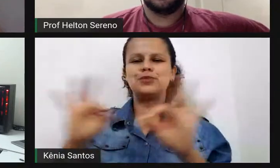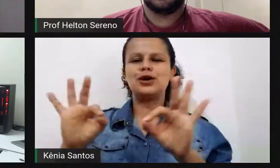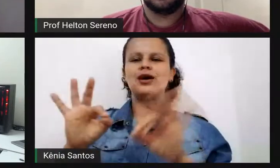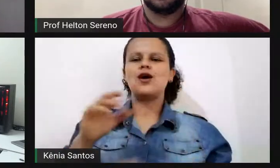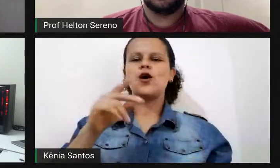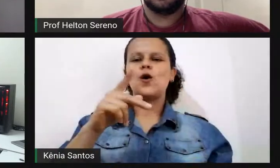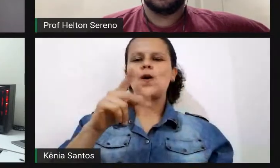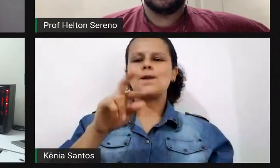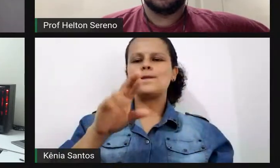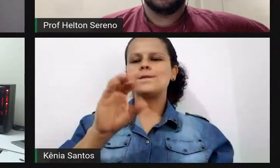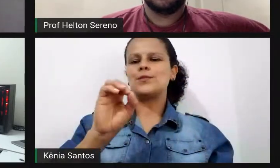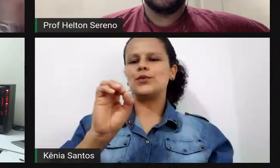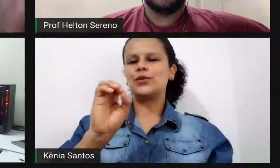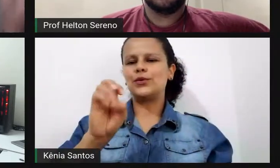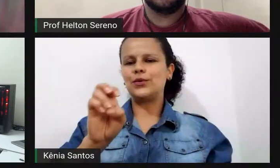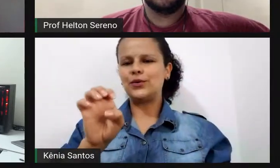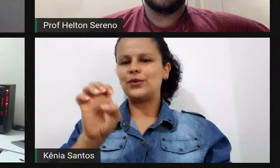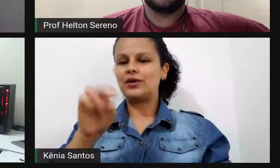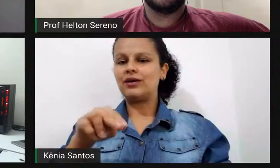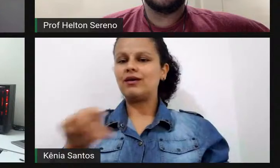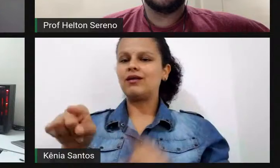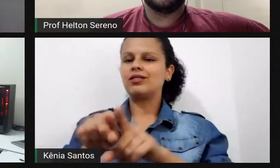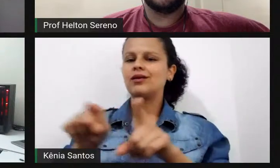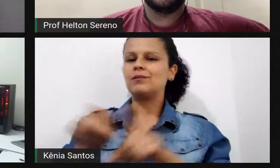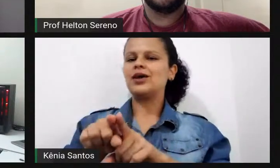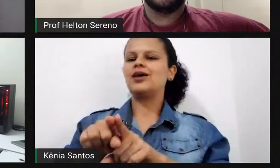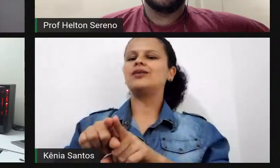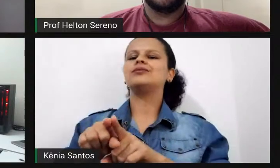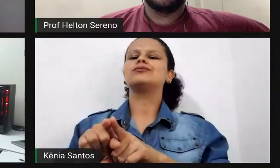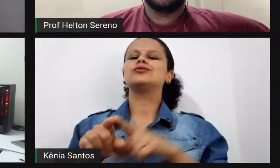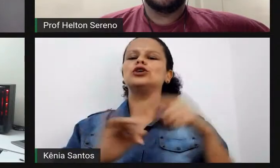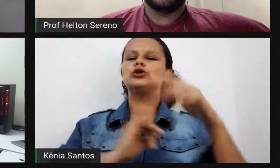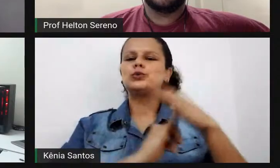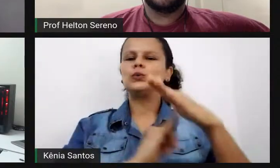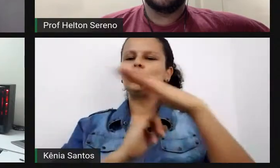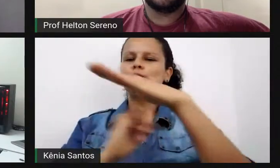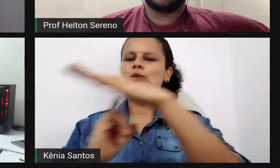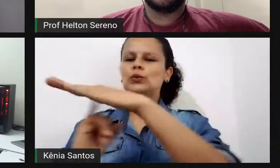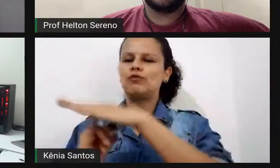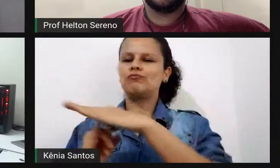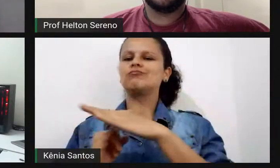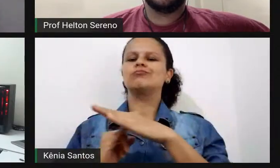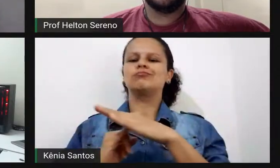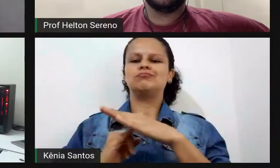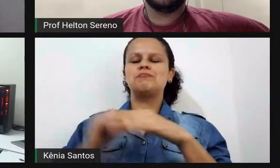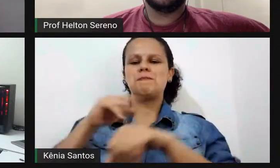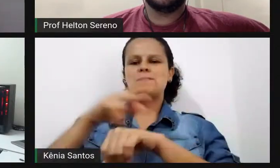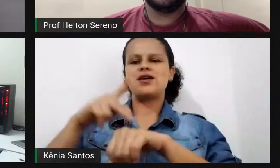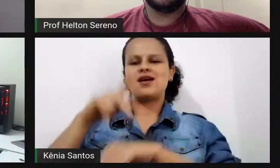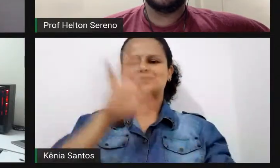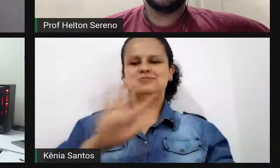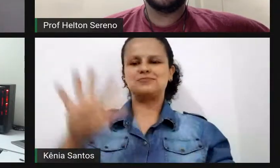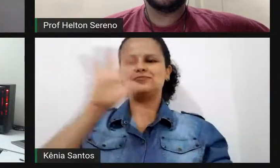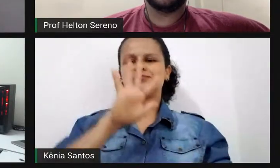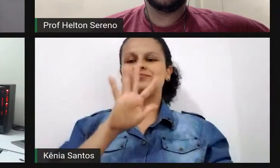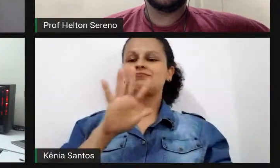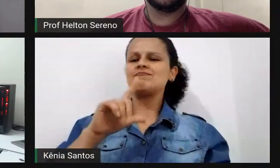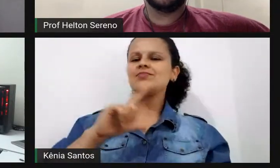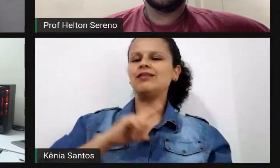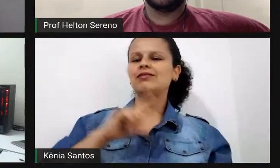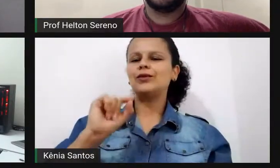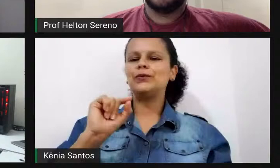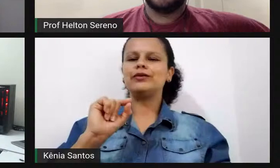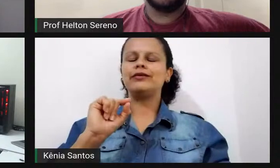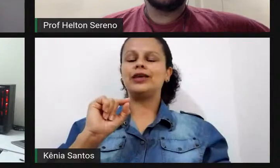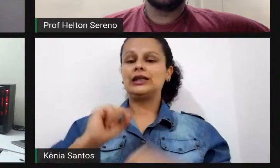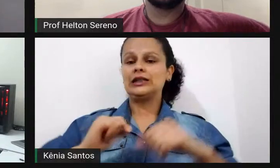desses professores aí de vários institutos federais aqui do país. Pessoas que têm uma paixão muito grande pelo que